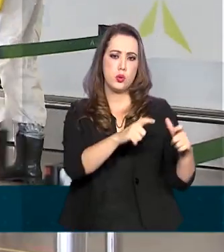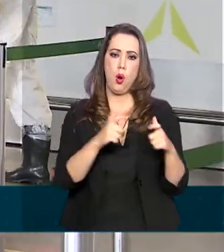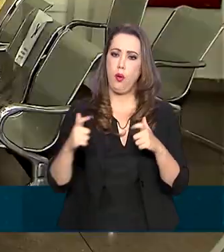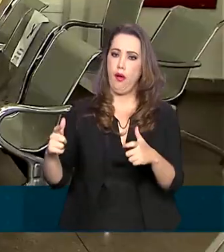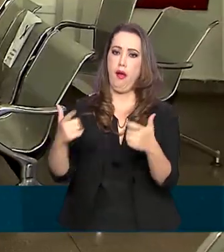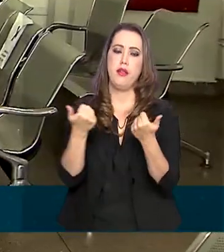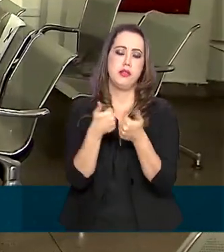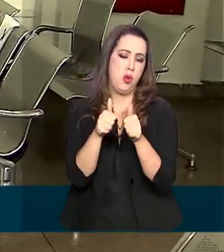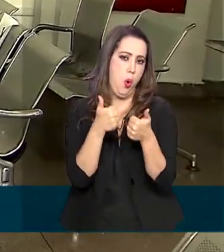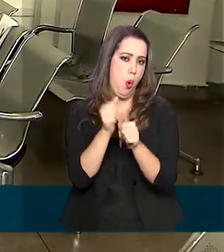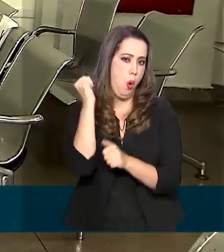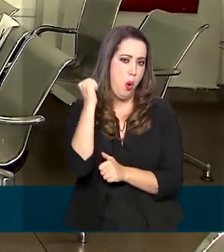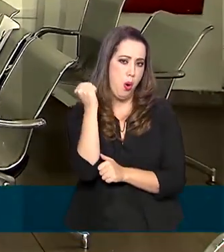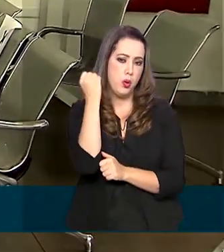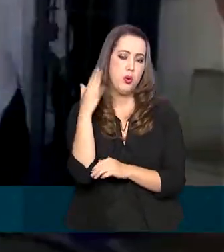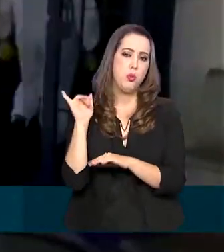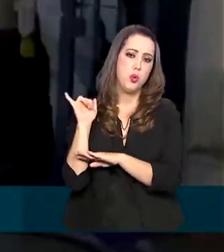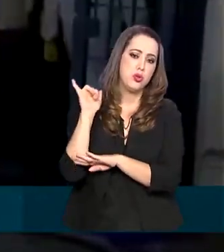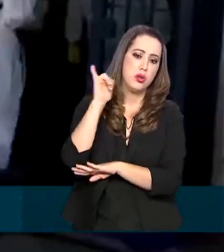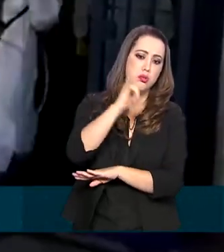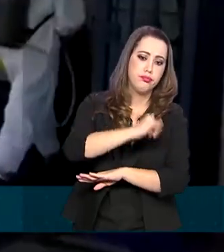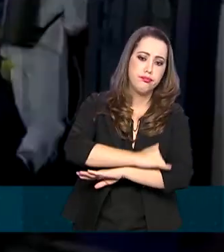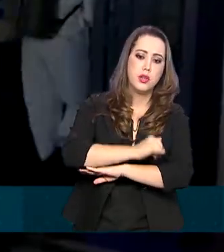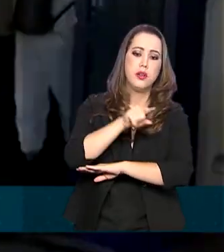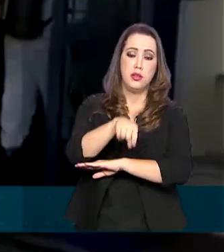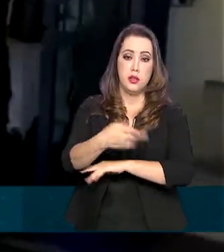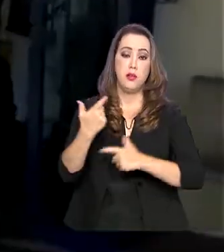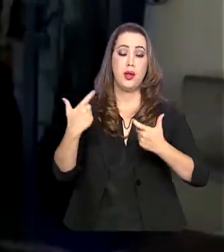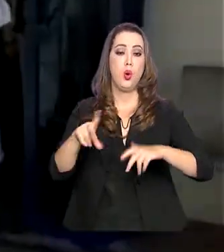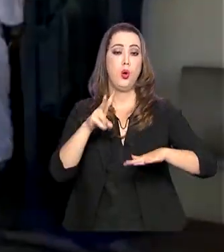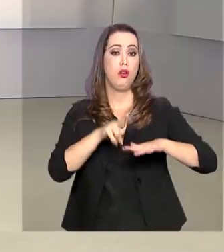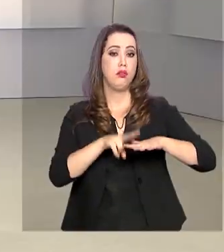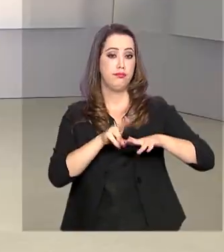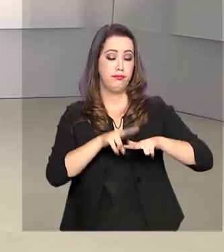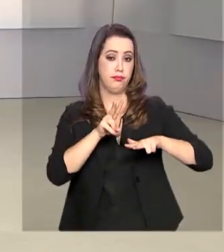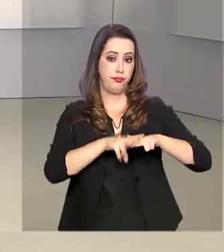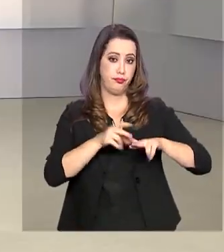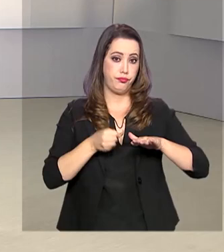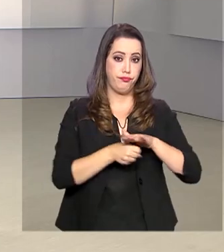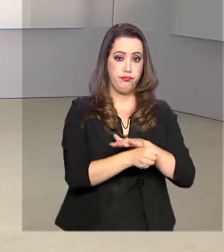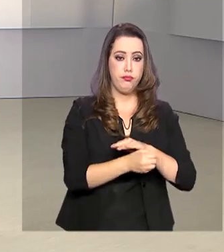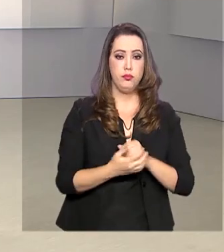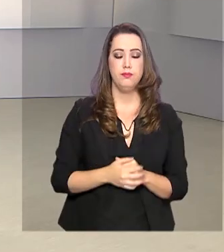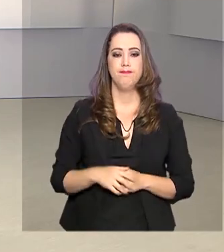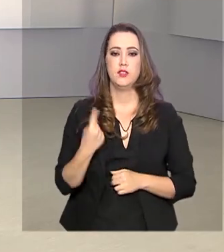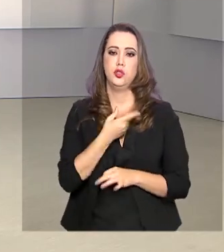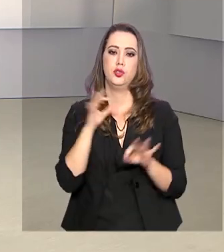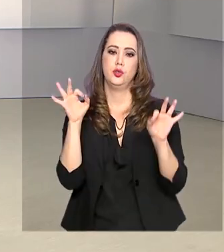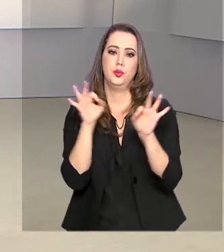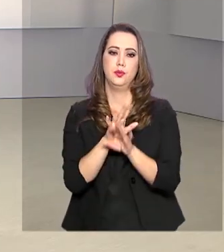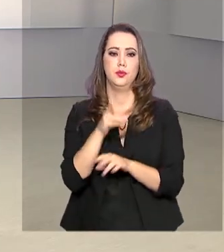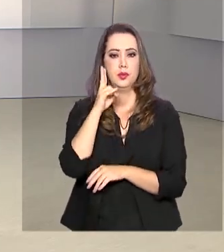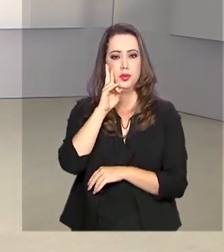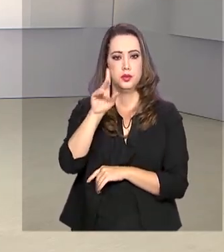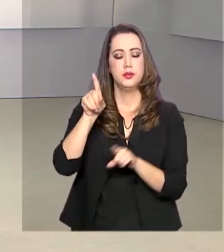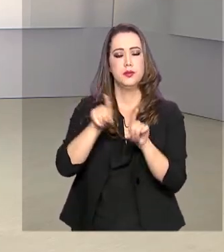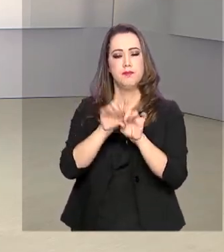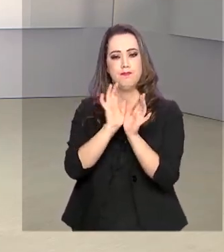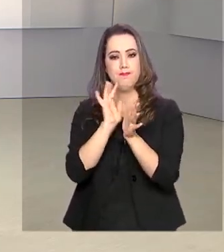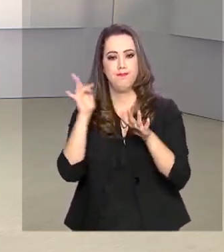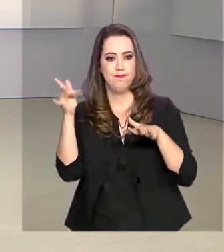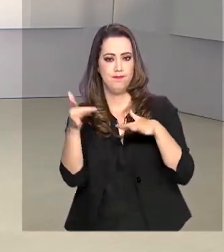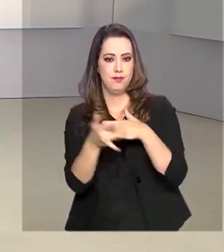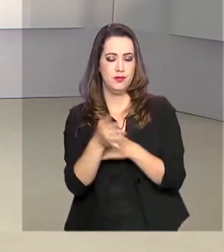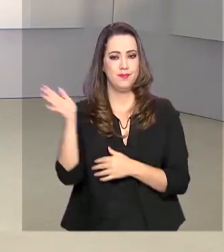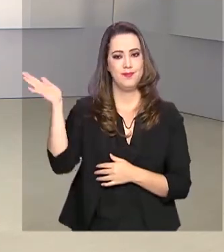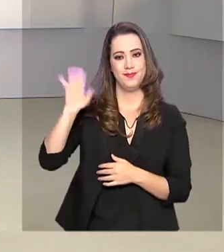aeroporto, por hospitais e pela penitenciária do Distrito Federal. A gente fica por aqui. Nos acompanhe em nossas